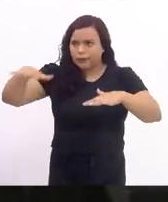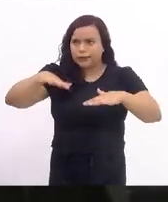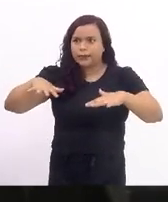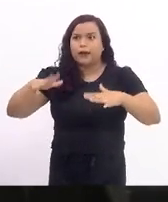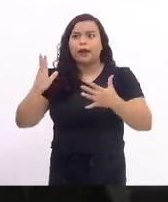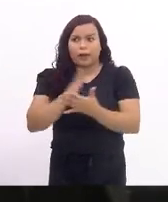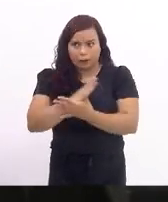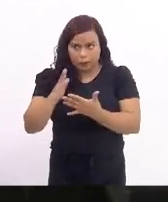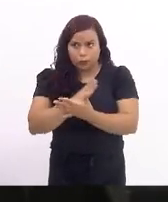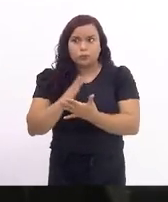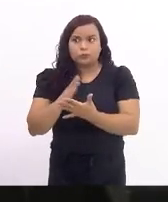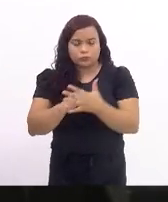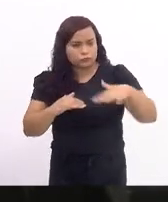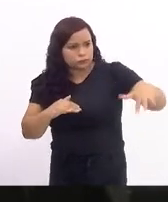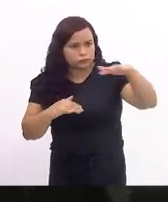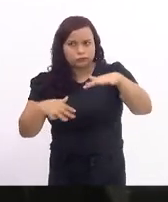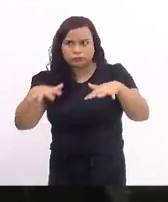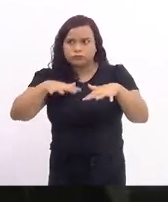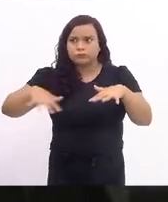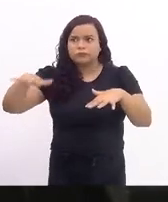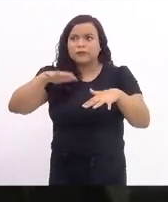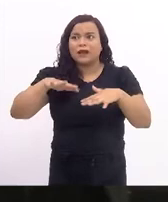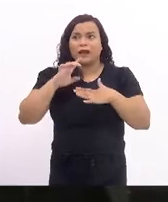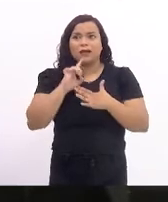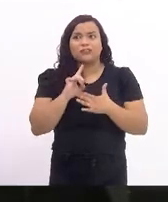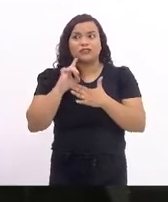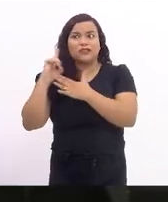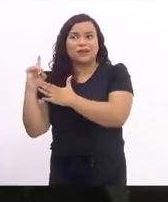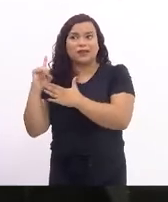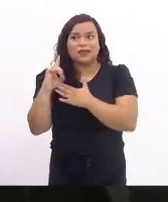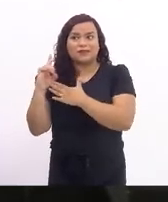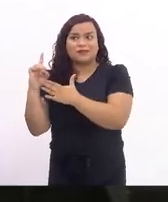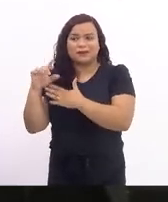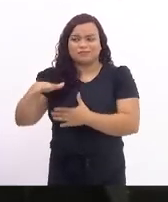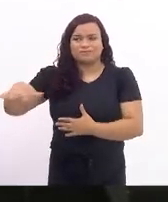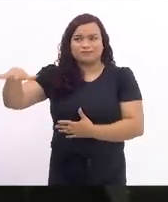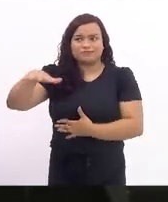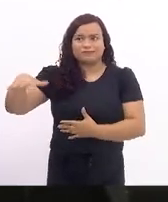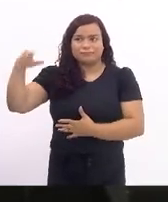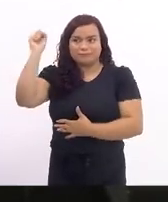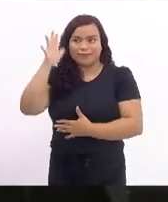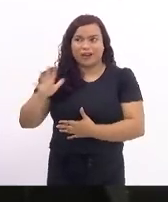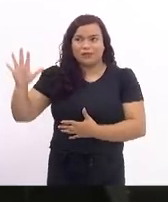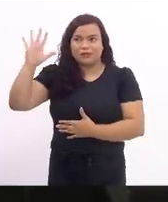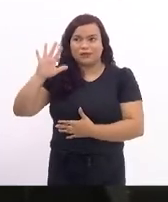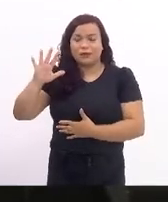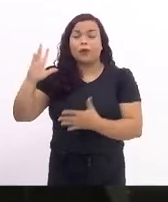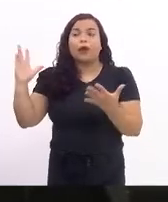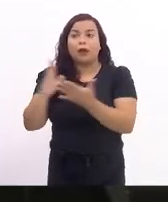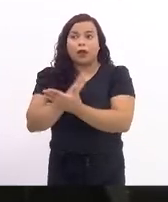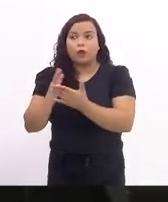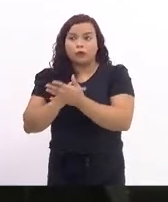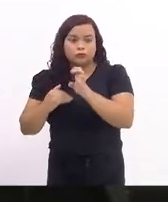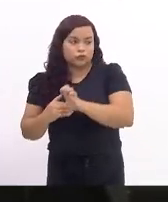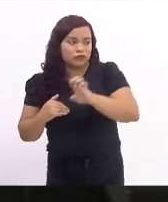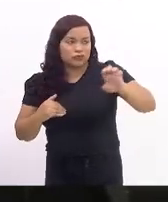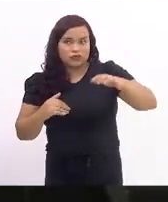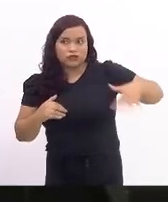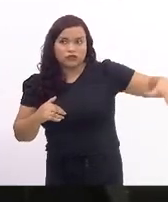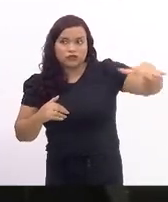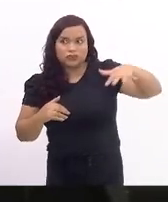majoritários da direita brasileira e outros segmentos da esquerda brasileira